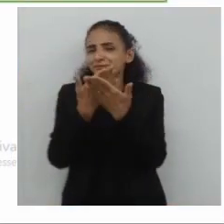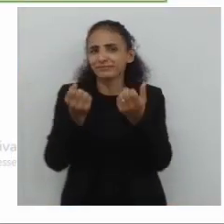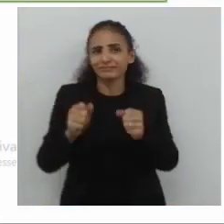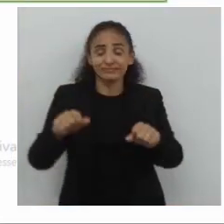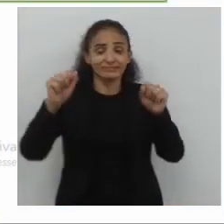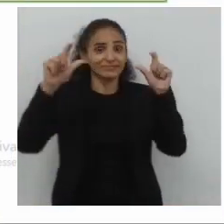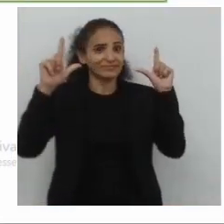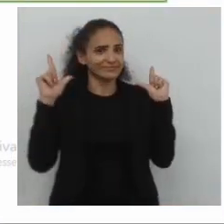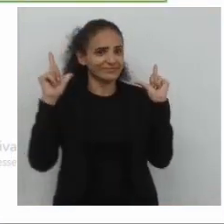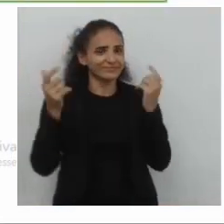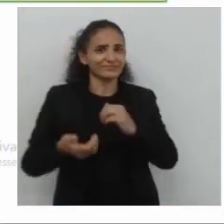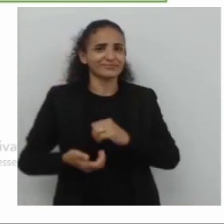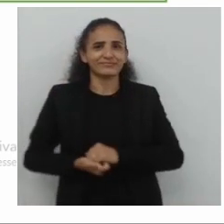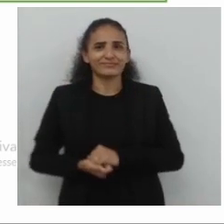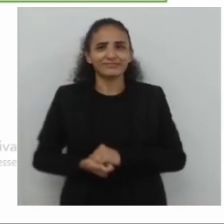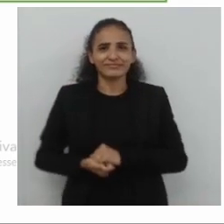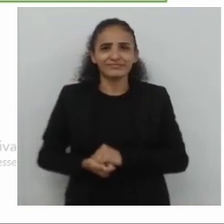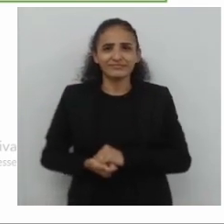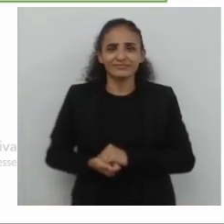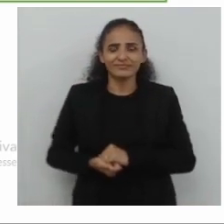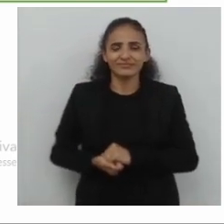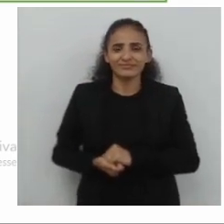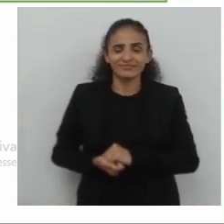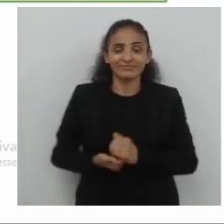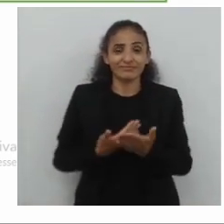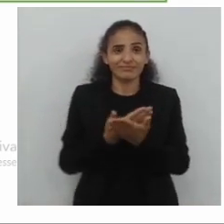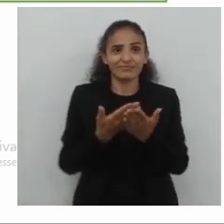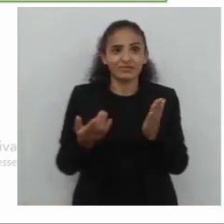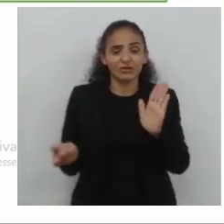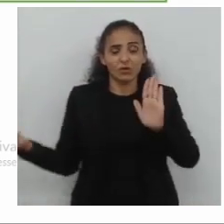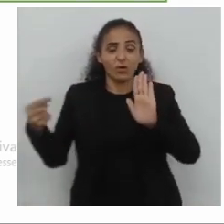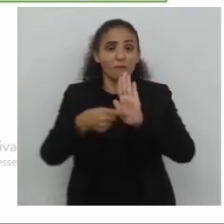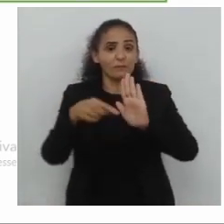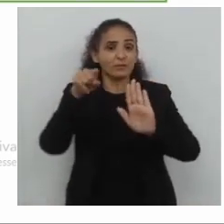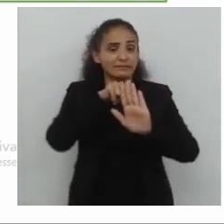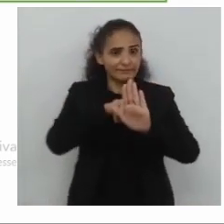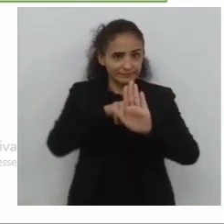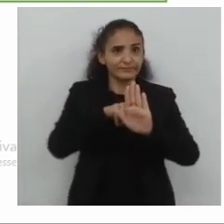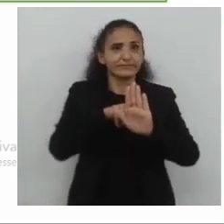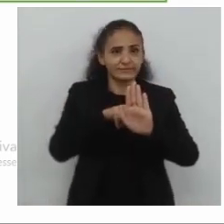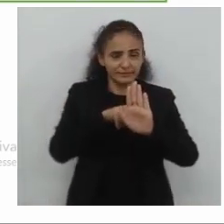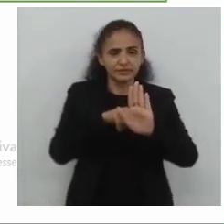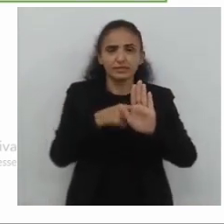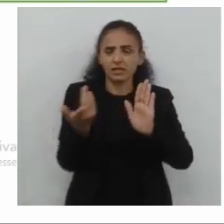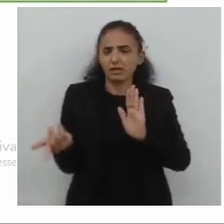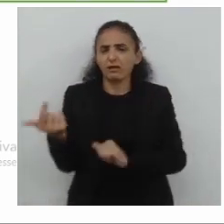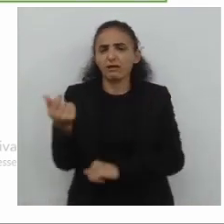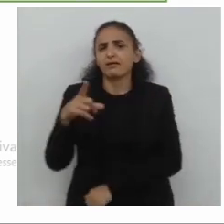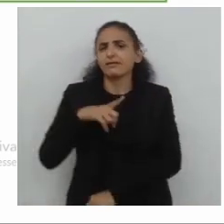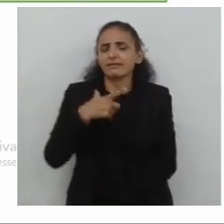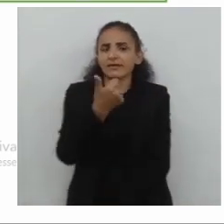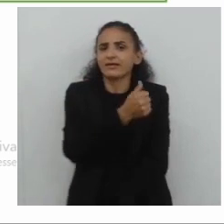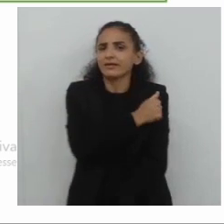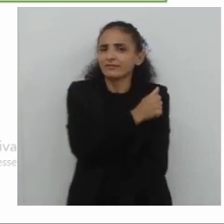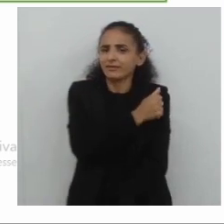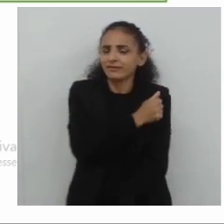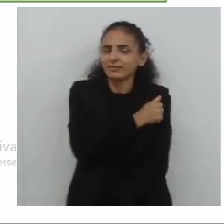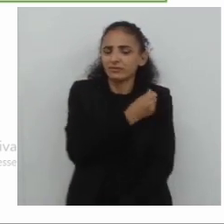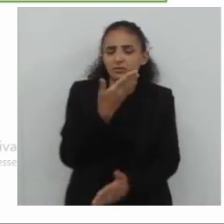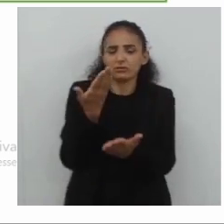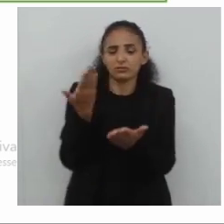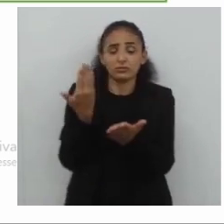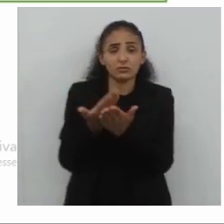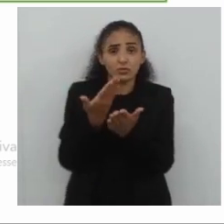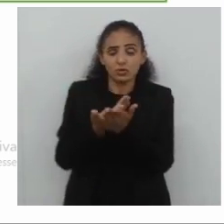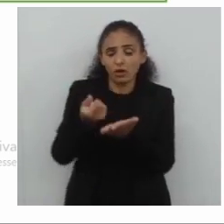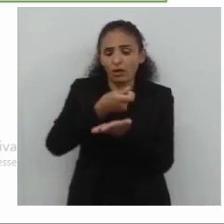tela, nós temos aí, veja só aqui, nós temos uma metáfora, ou seja, há um aluno, um estudante, aliás, que